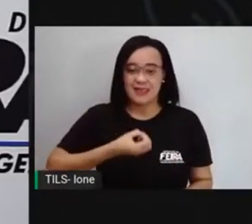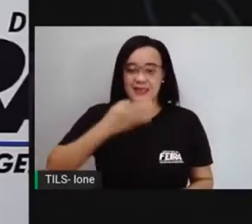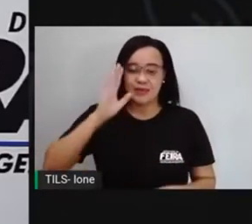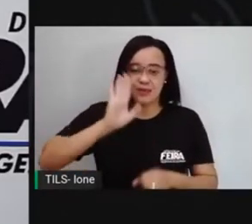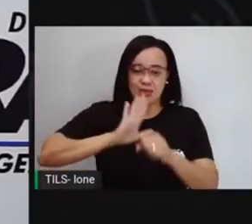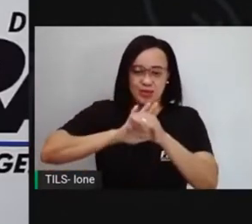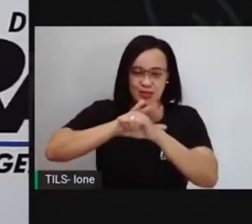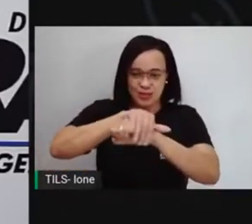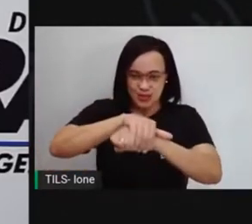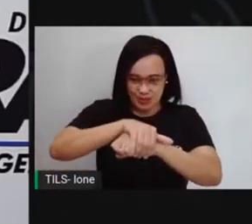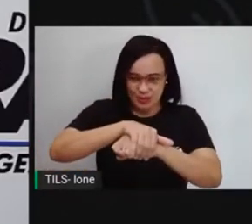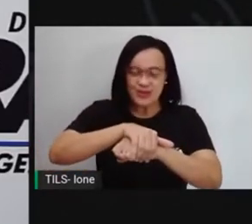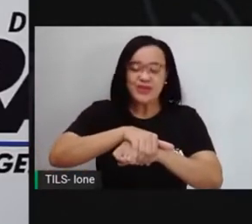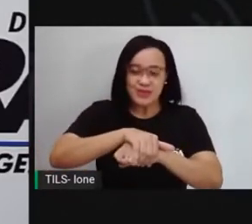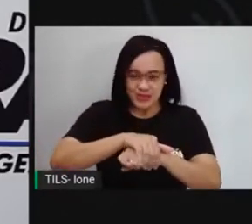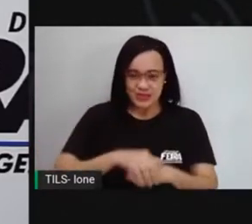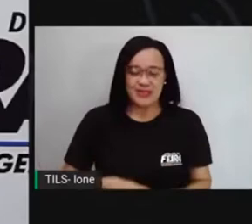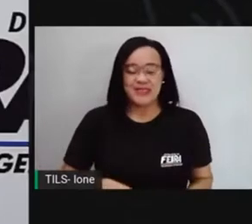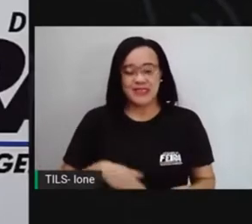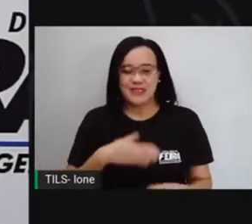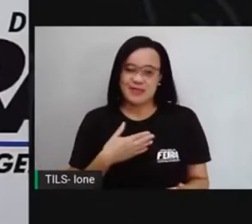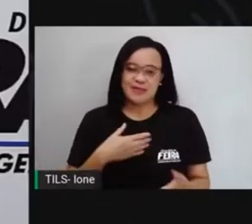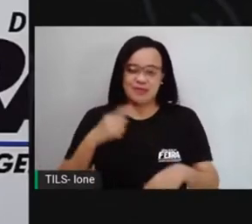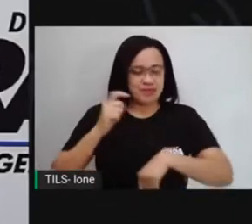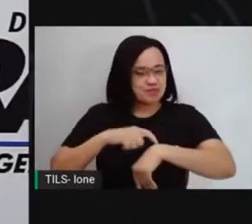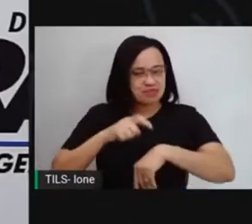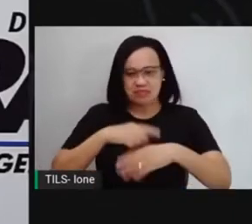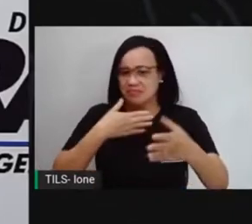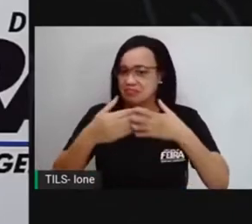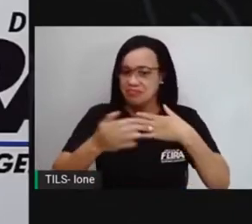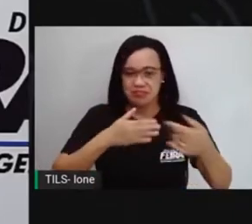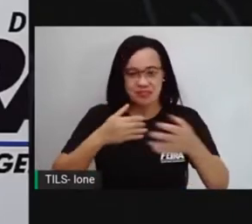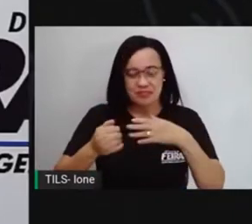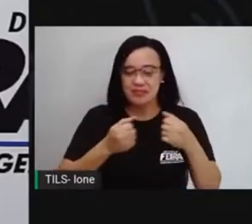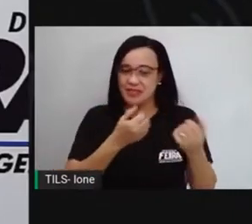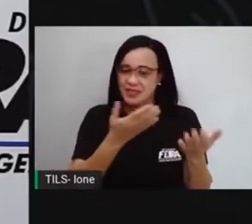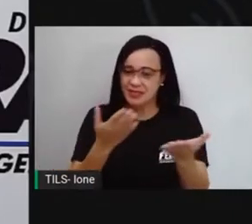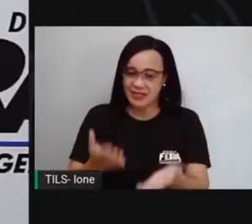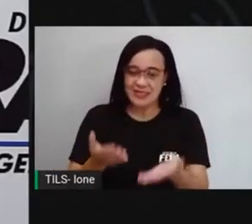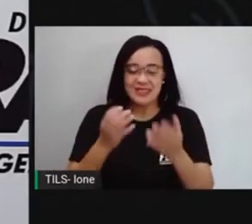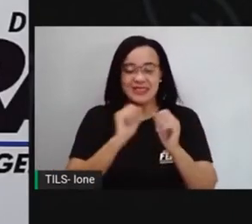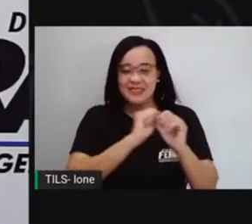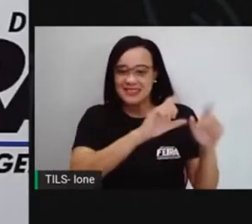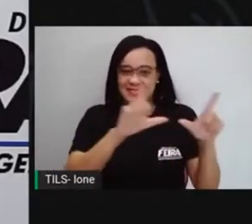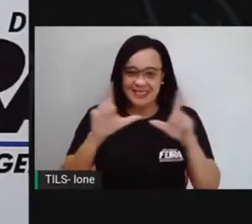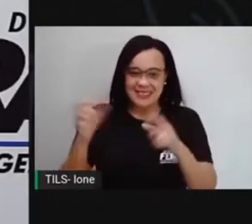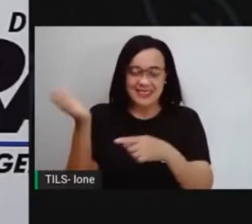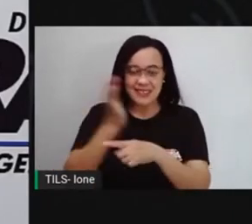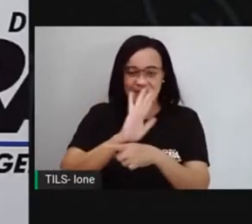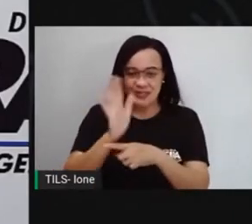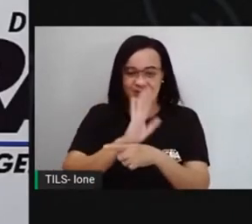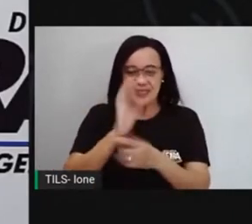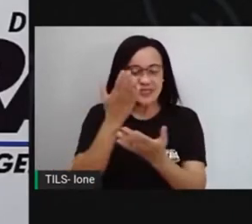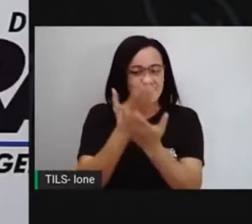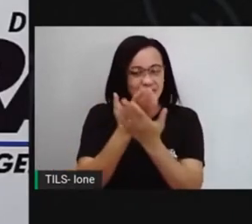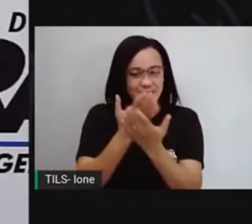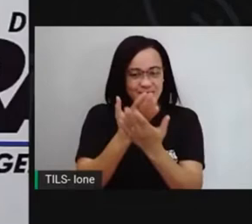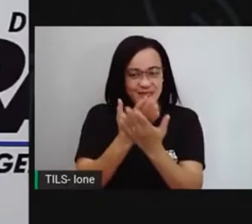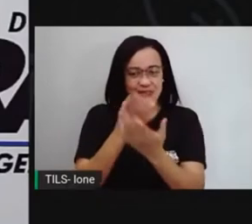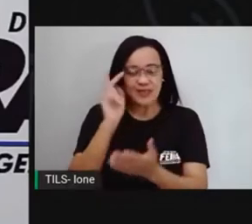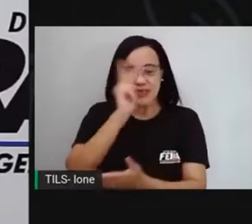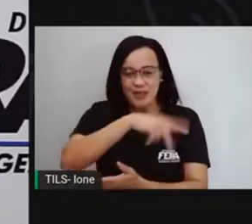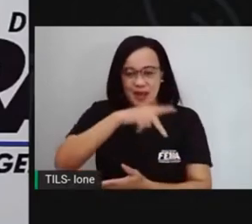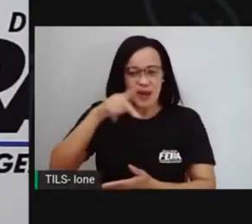independente aí do horário que você esteja assistindo essa videoaula, a PRO deseja aí que ela seja proveitosa